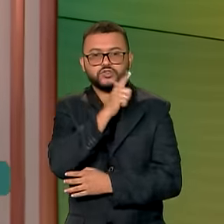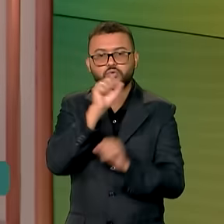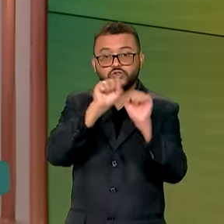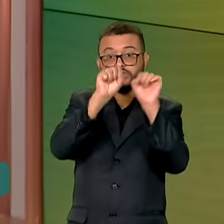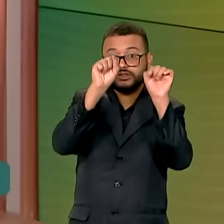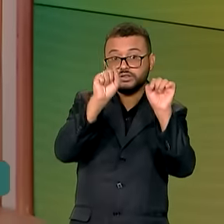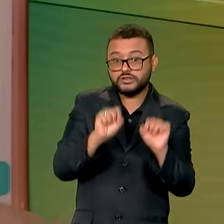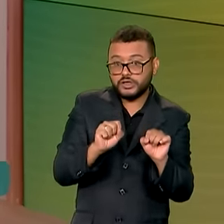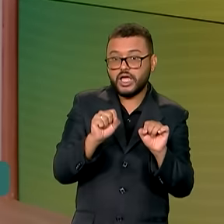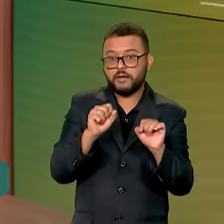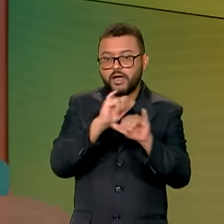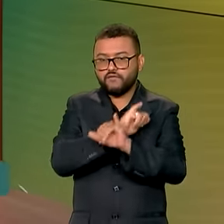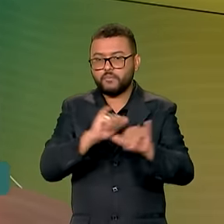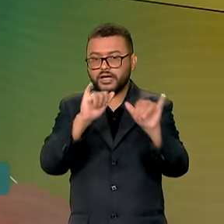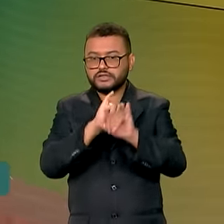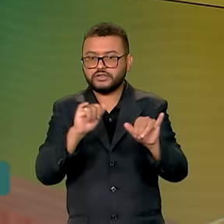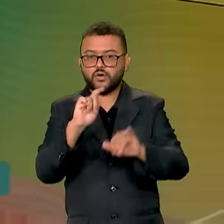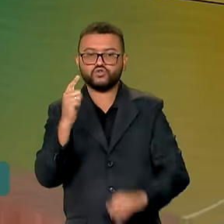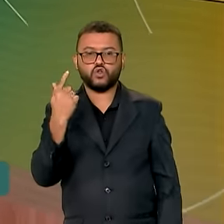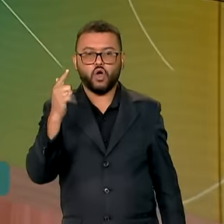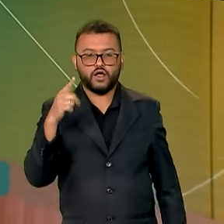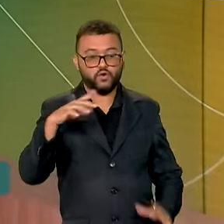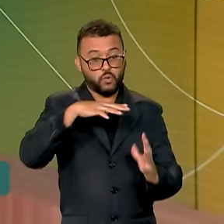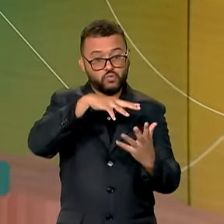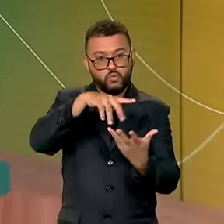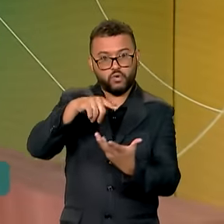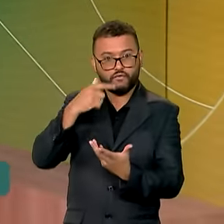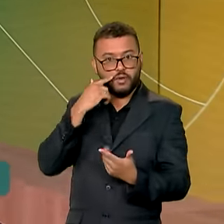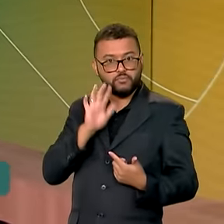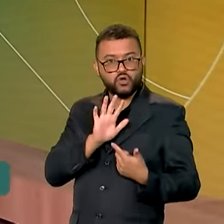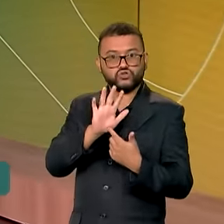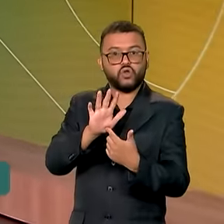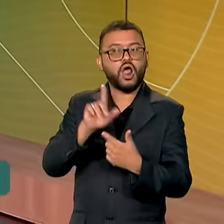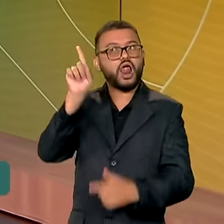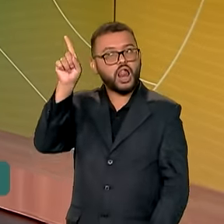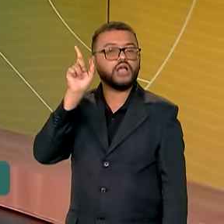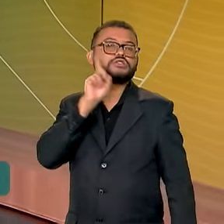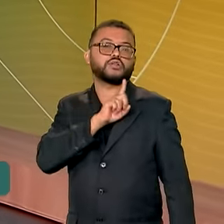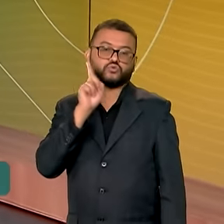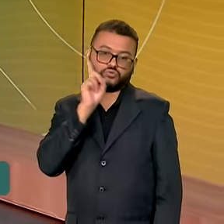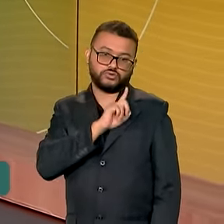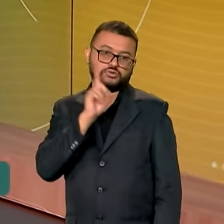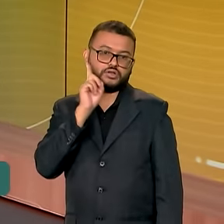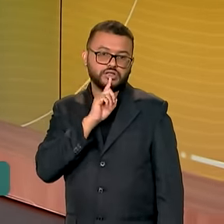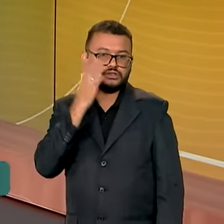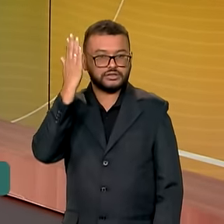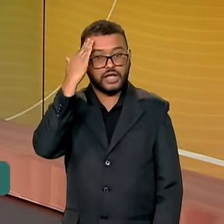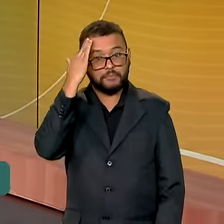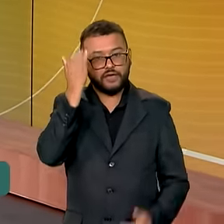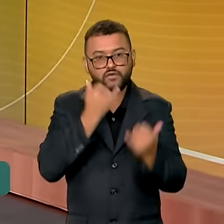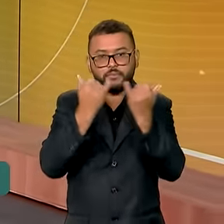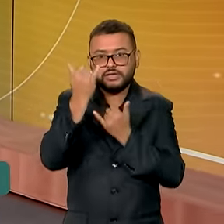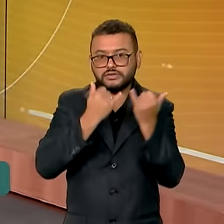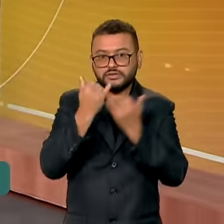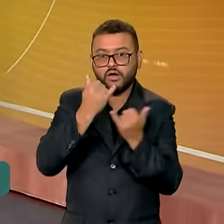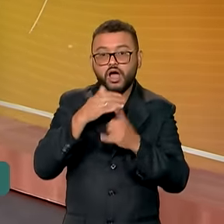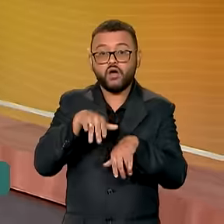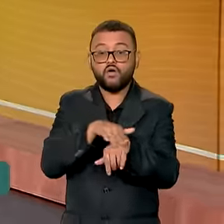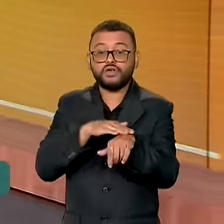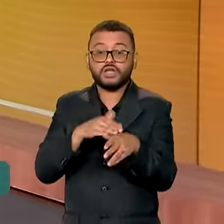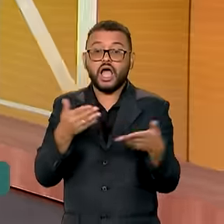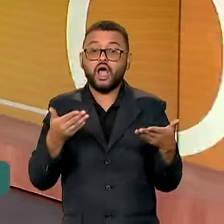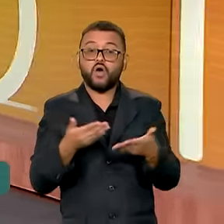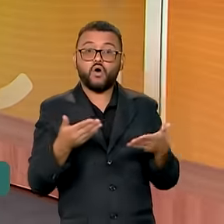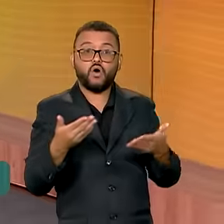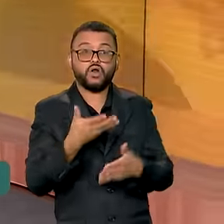evento de sistemas de informação geográfica do mundo, realizado nos Estados Unidos. E, para saber mais sobre esse assunto, a gente vai conversar